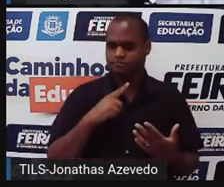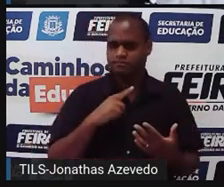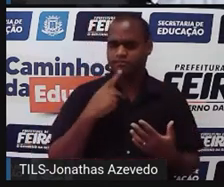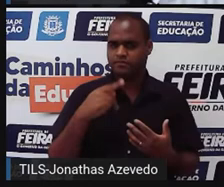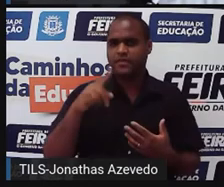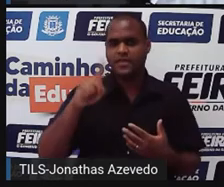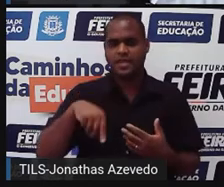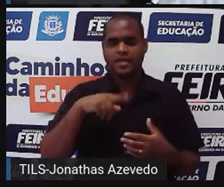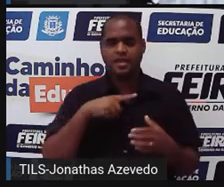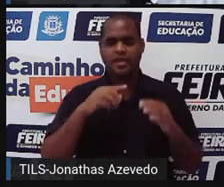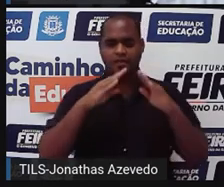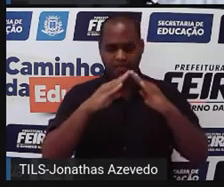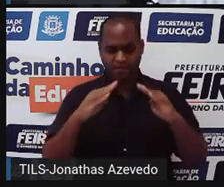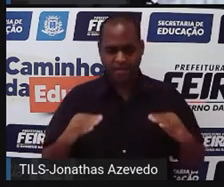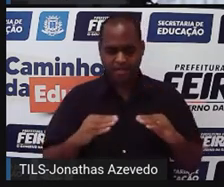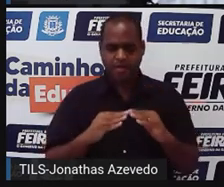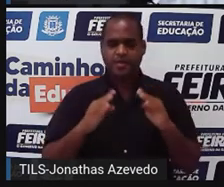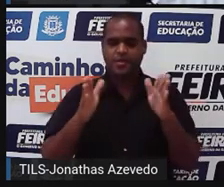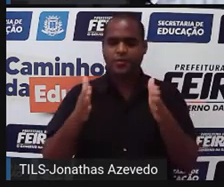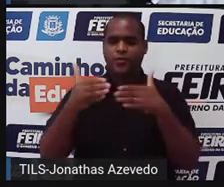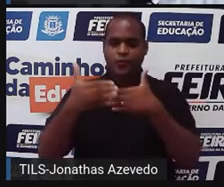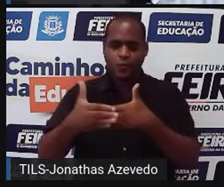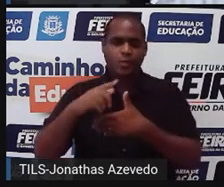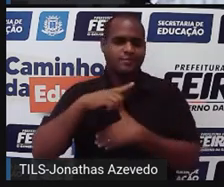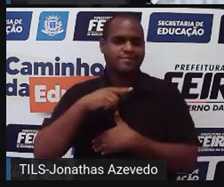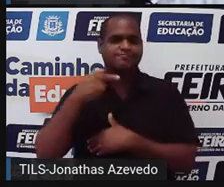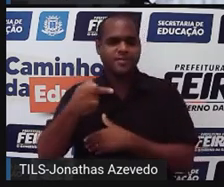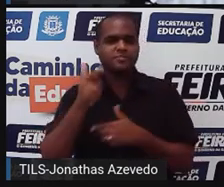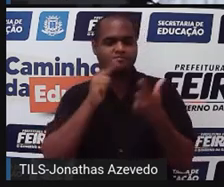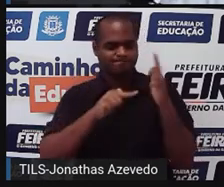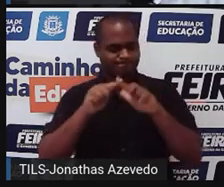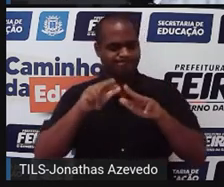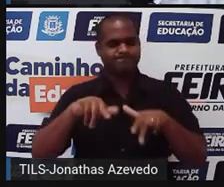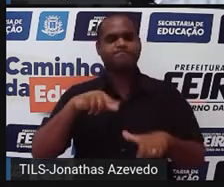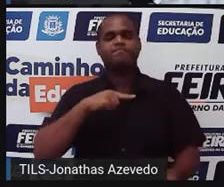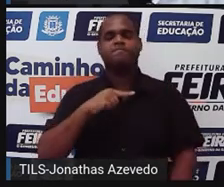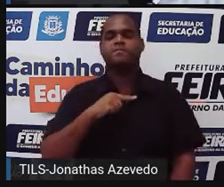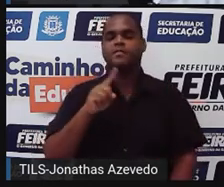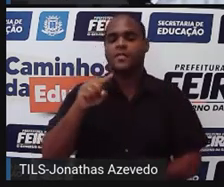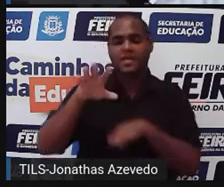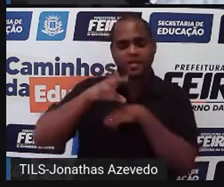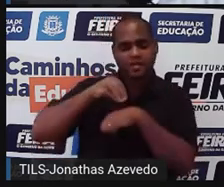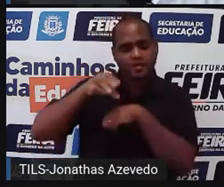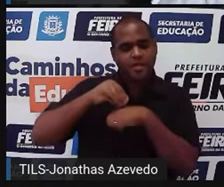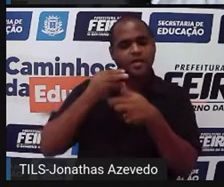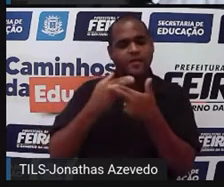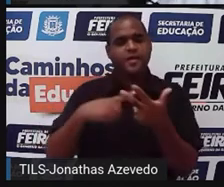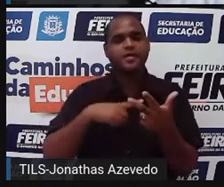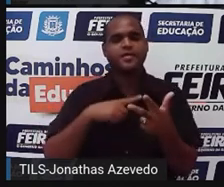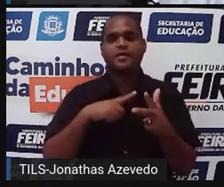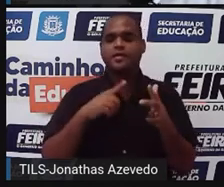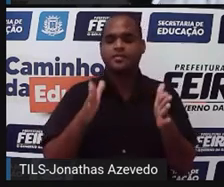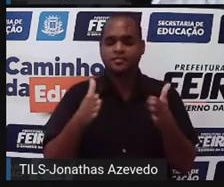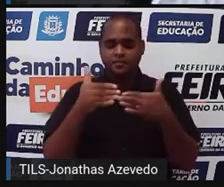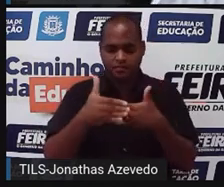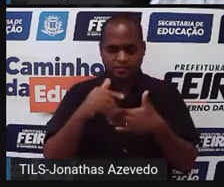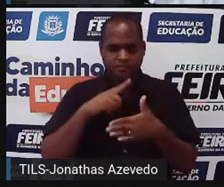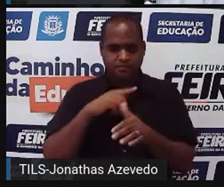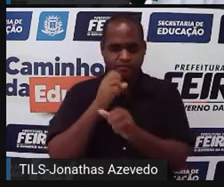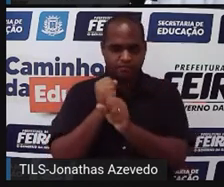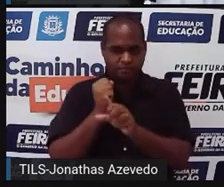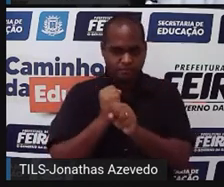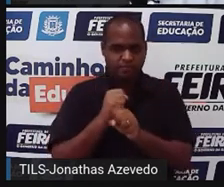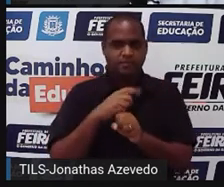cubos e pirâmides que tem que dar no total sete figuras, quando eu pegar a quantidade de cubos, somar